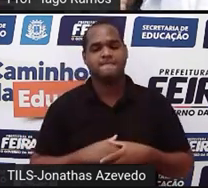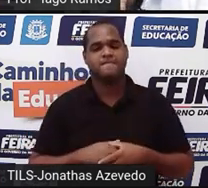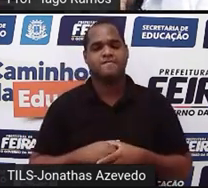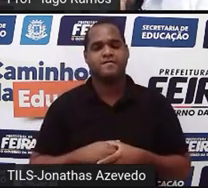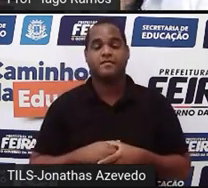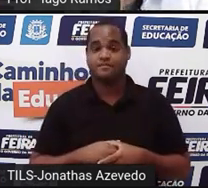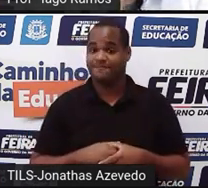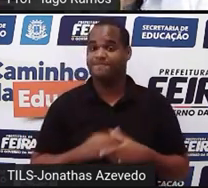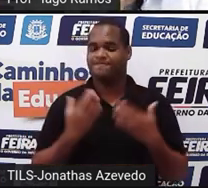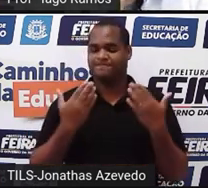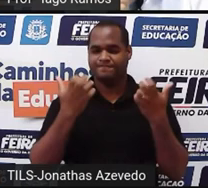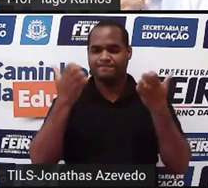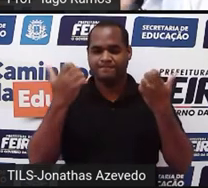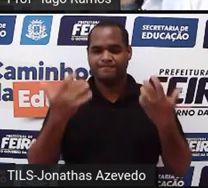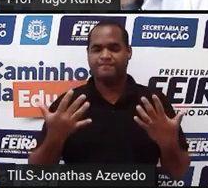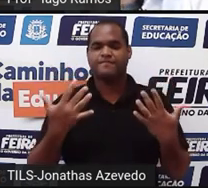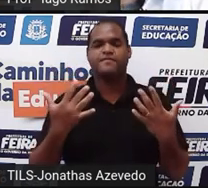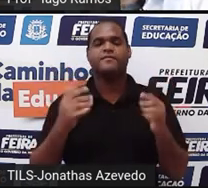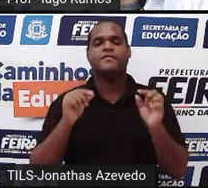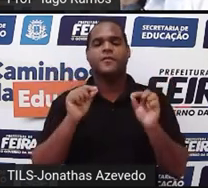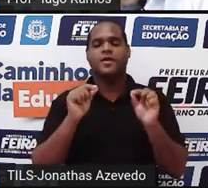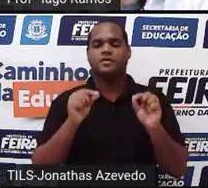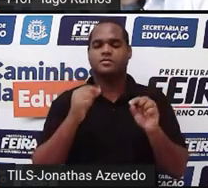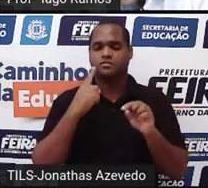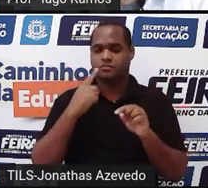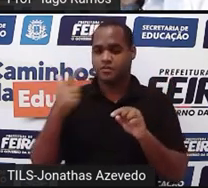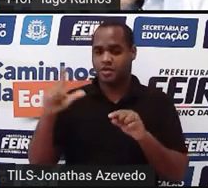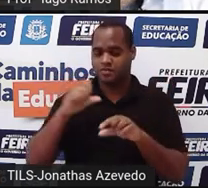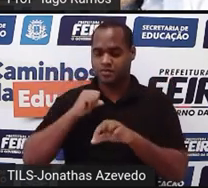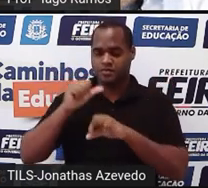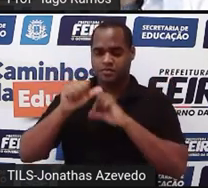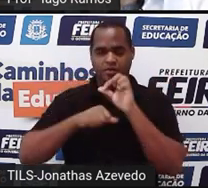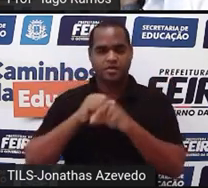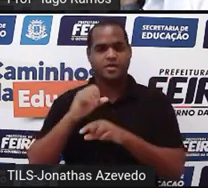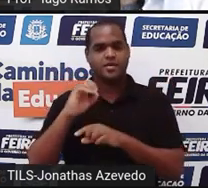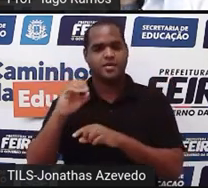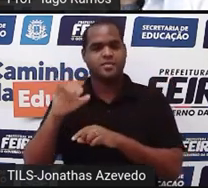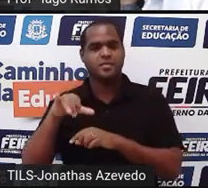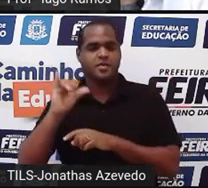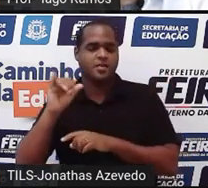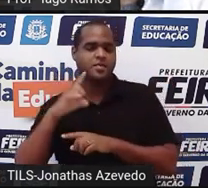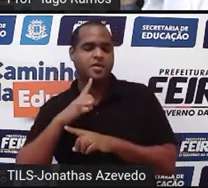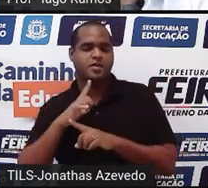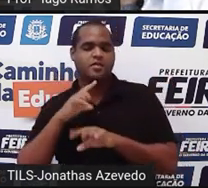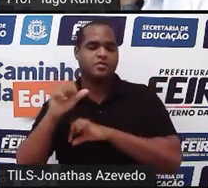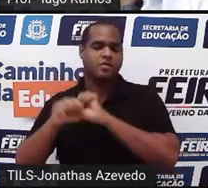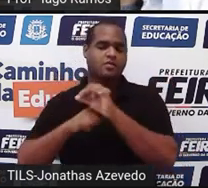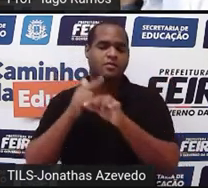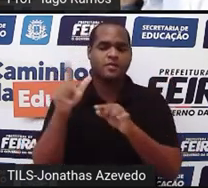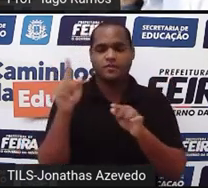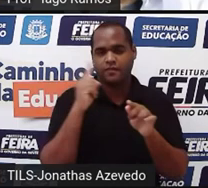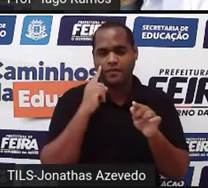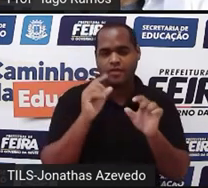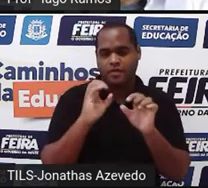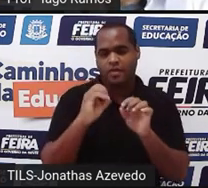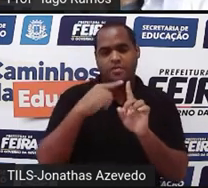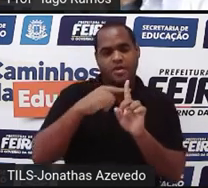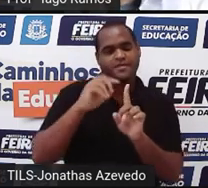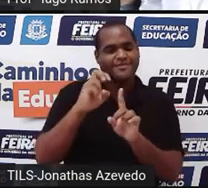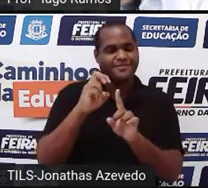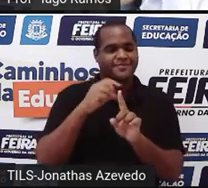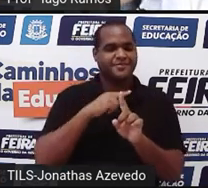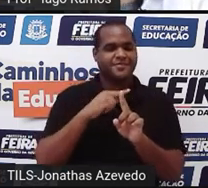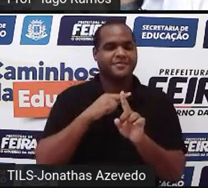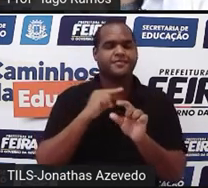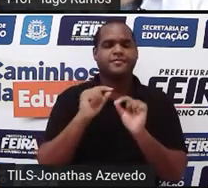Vamos lá. Desse lado vai ficar y menos y, do outro lado vai ficar 0 mais 5. 0